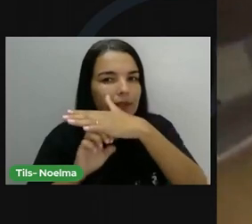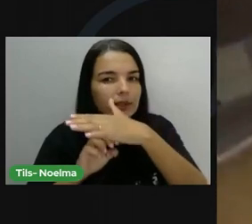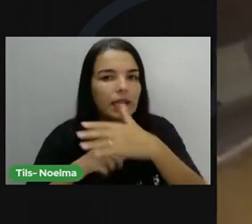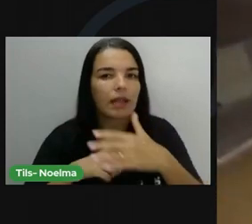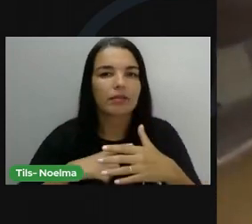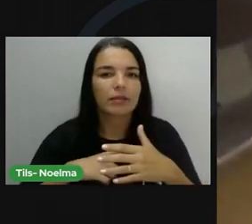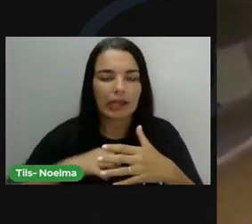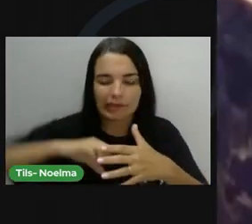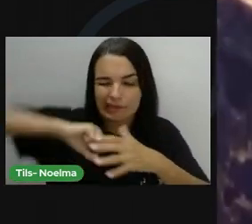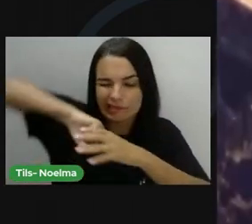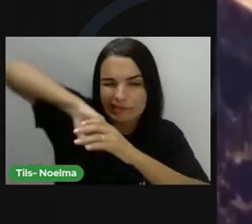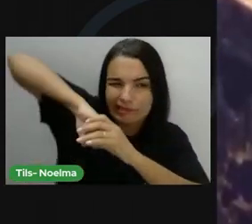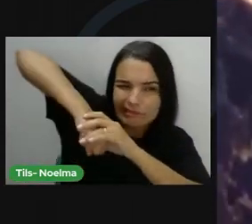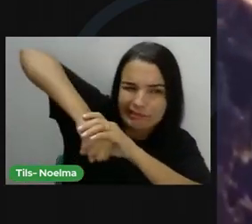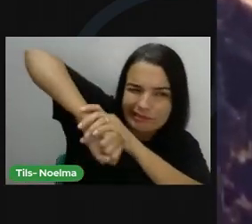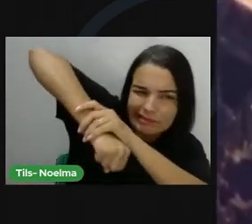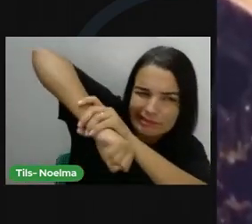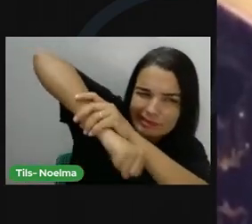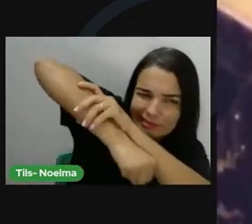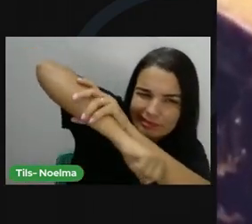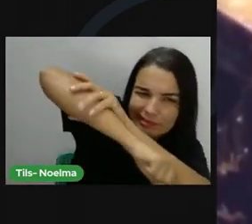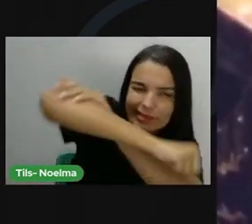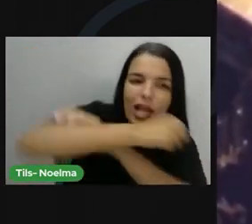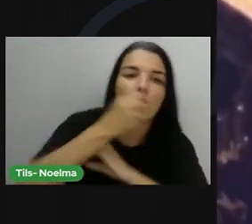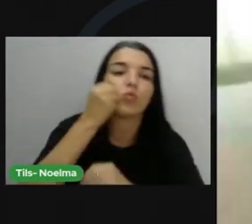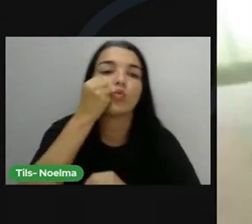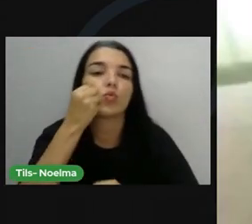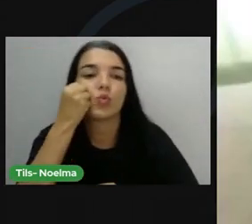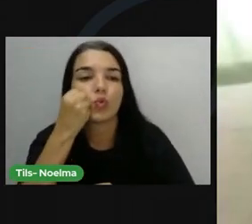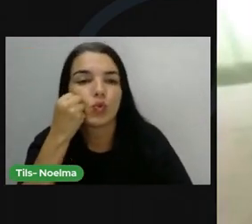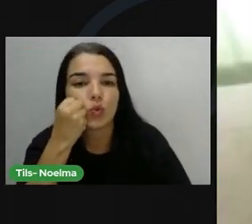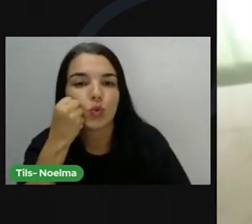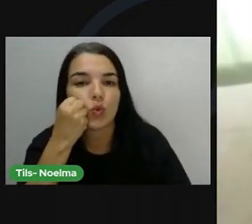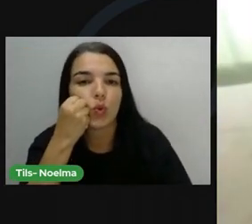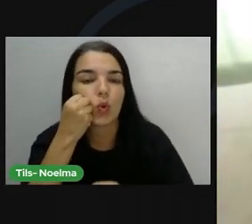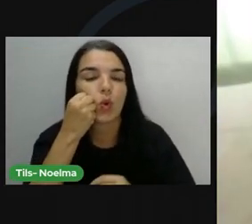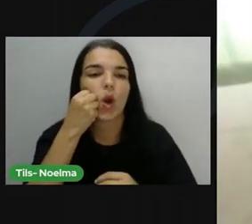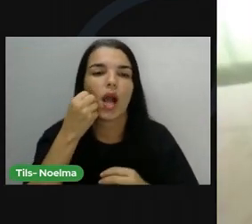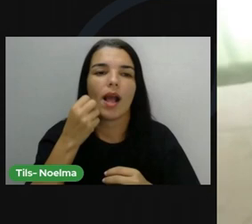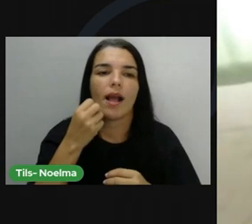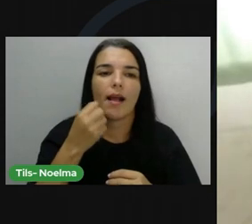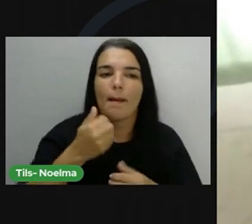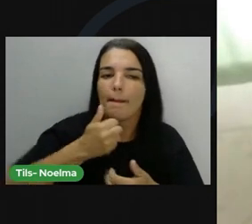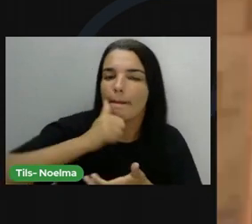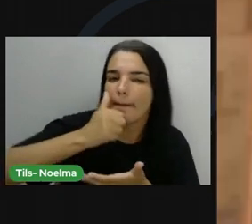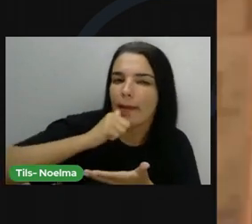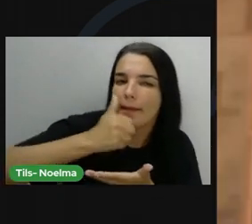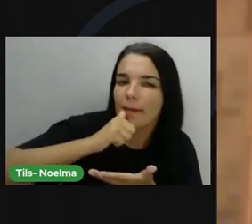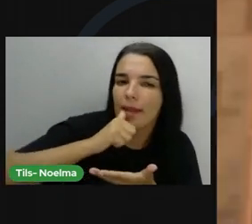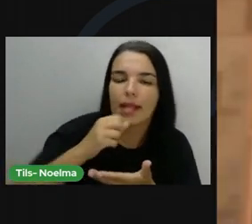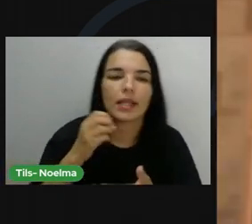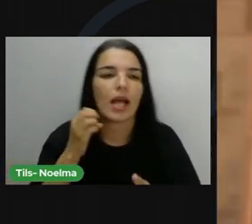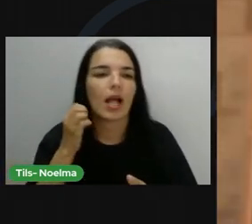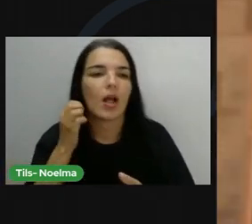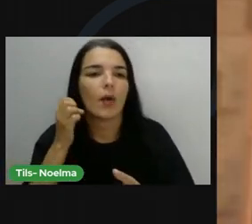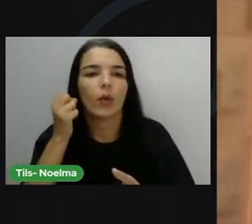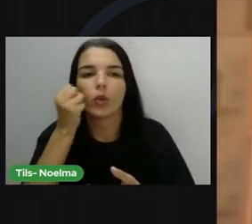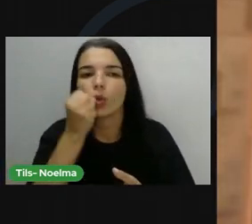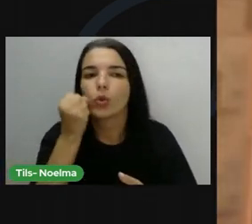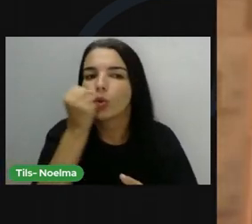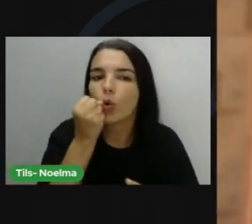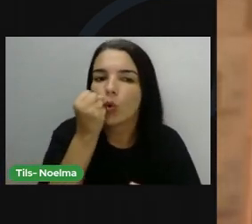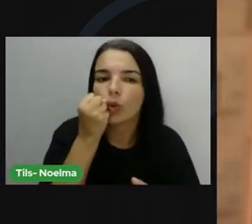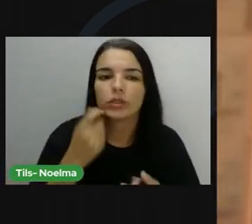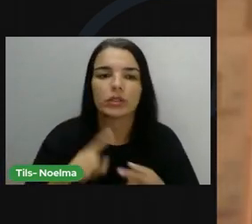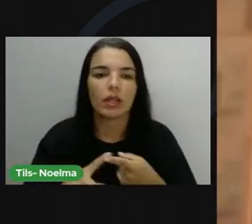toneladas de umbu. Aqui, a fruta vira polpa, licor, doces. Em torno de 60% da